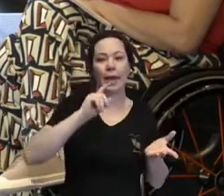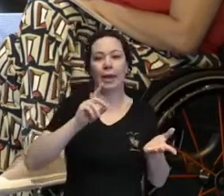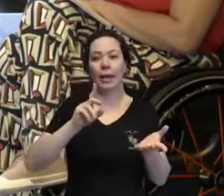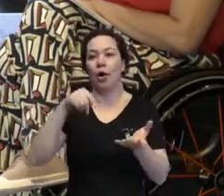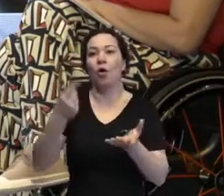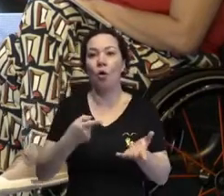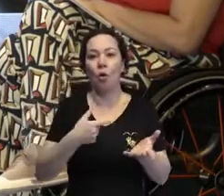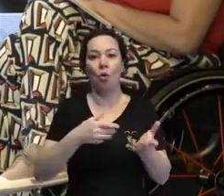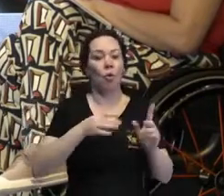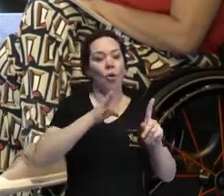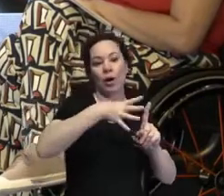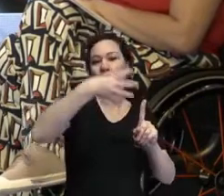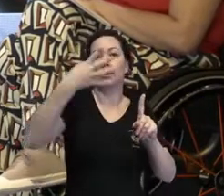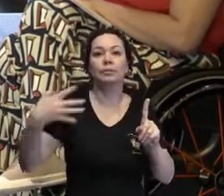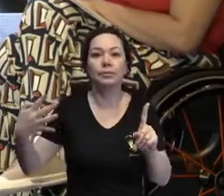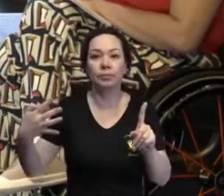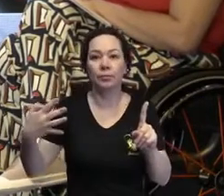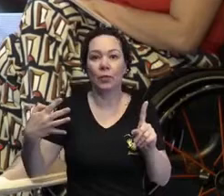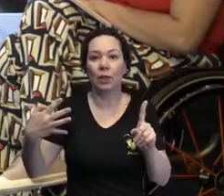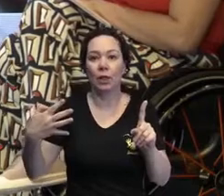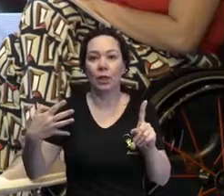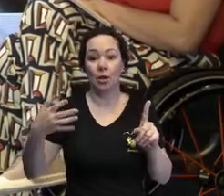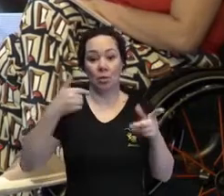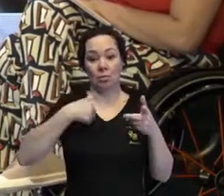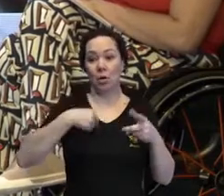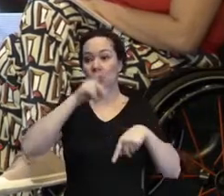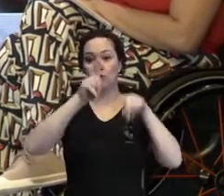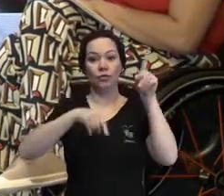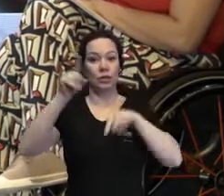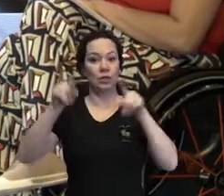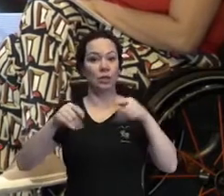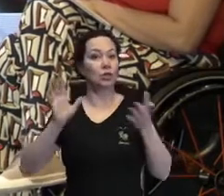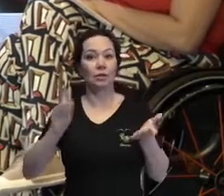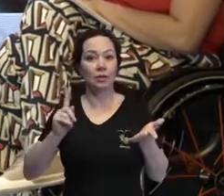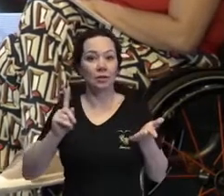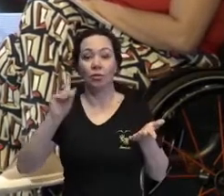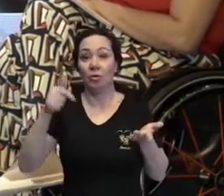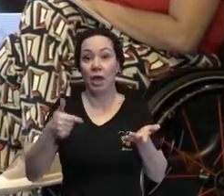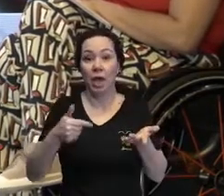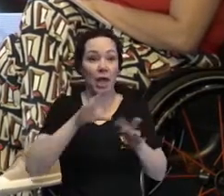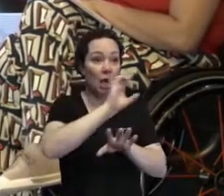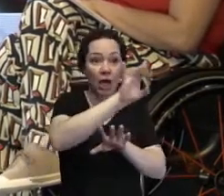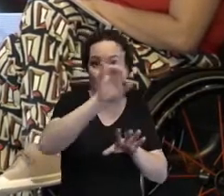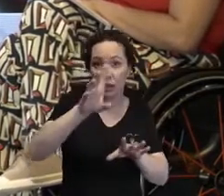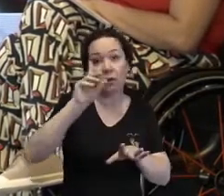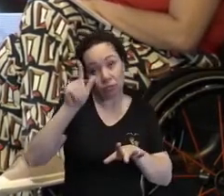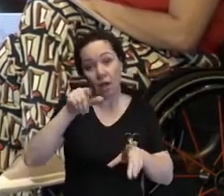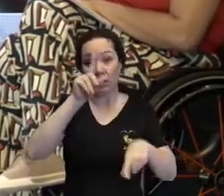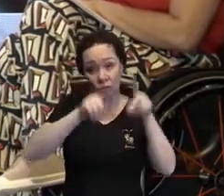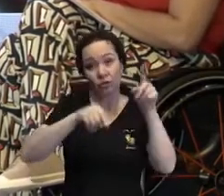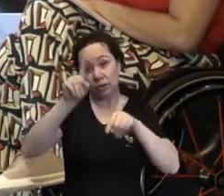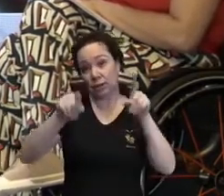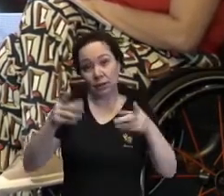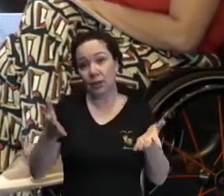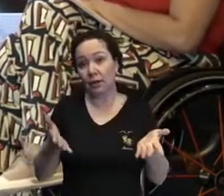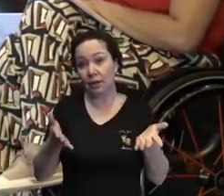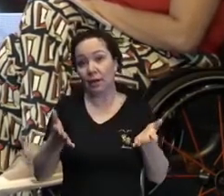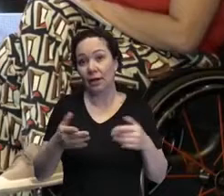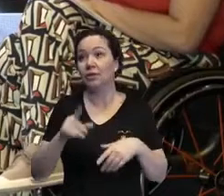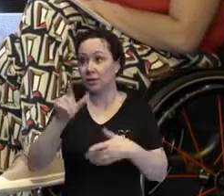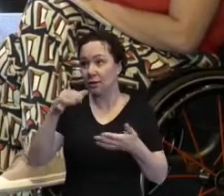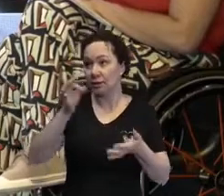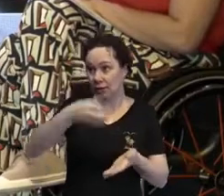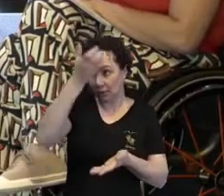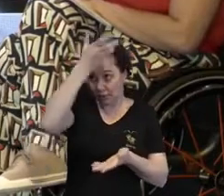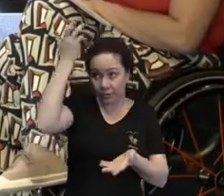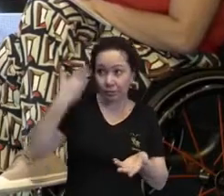pessoa do grupo LGBTQIA+, mas para ser uma pessoa diversa. Nós somos diversos na nossa natureza, não é mesmo, Tabata? E quando